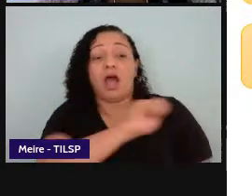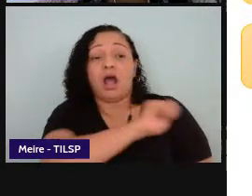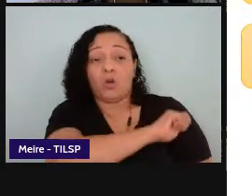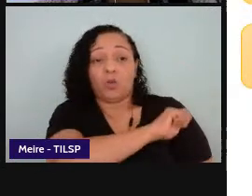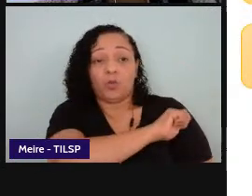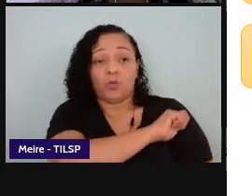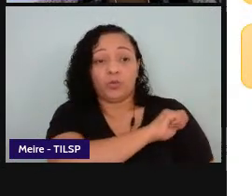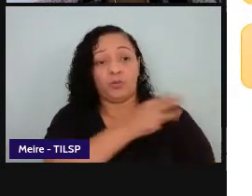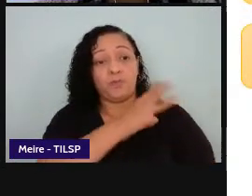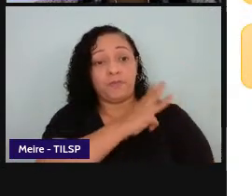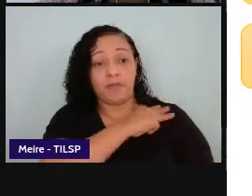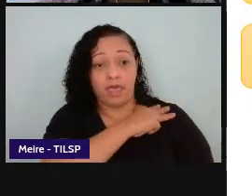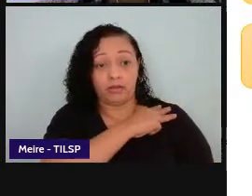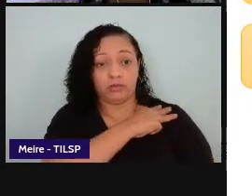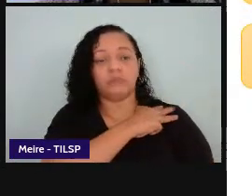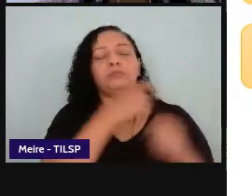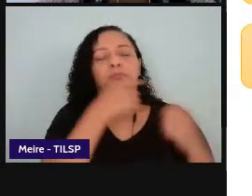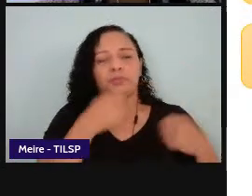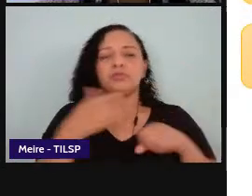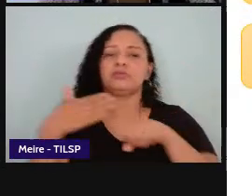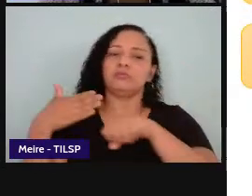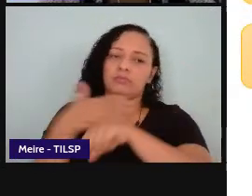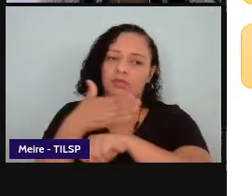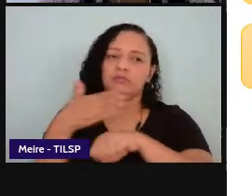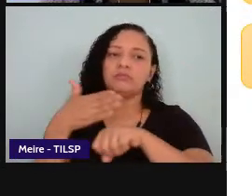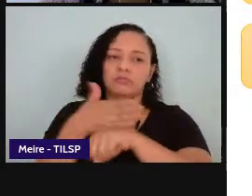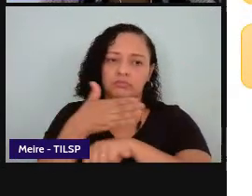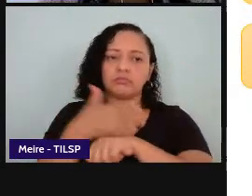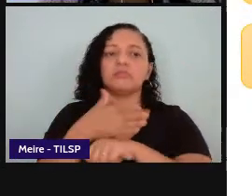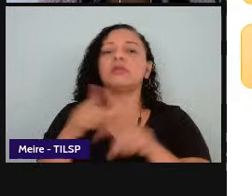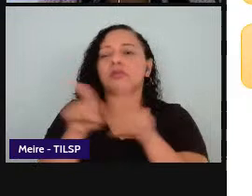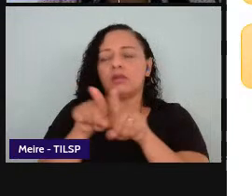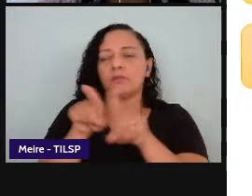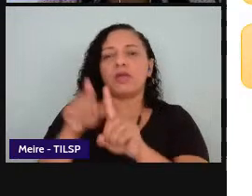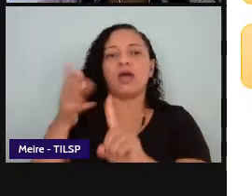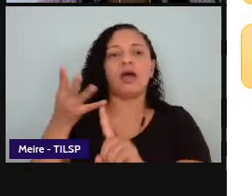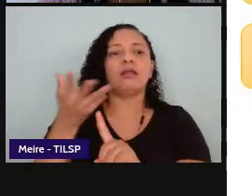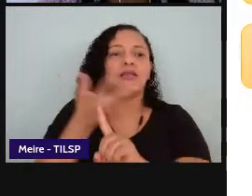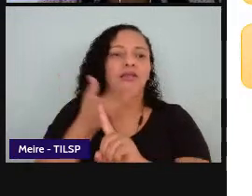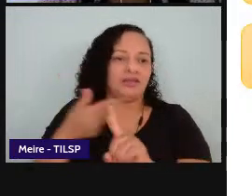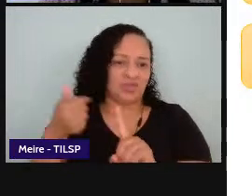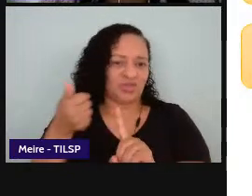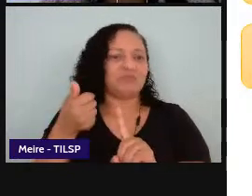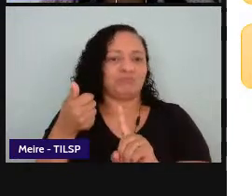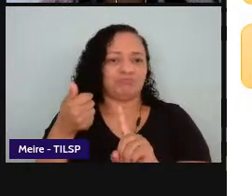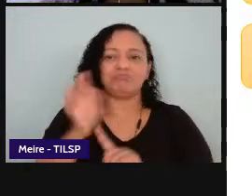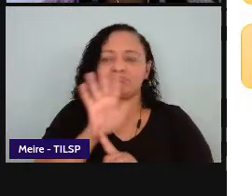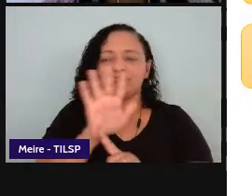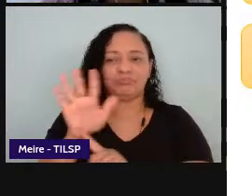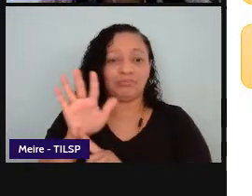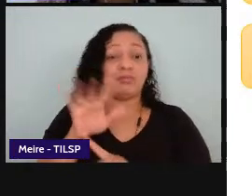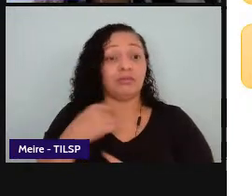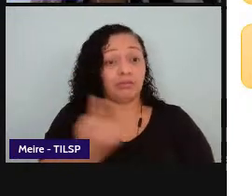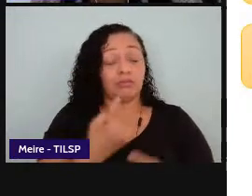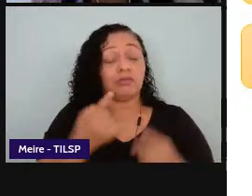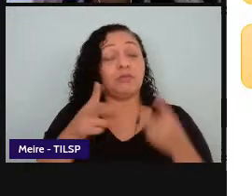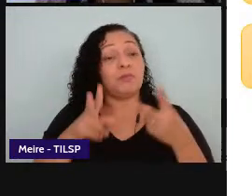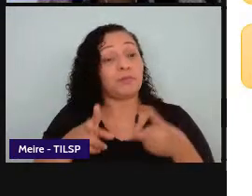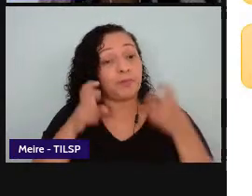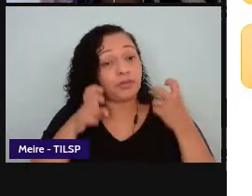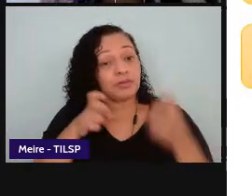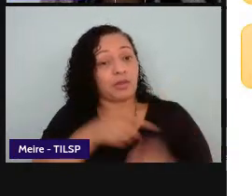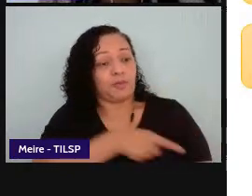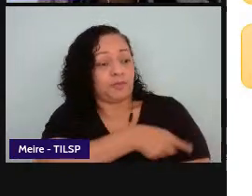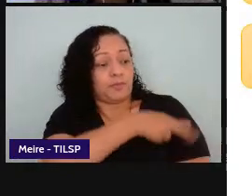ter essa parte participação em manifestações artísticas então a gente percebe que do ensino fundamental para o ensino